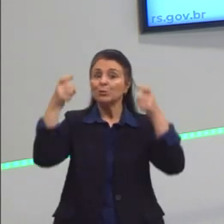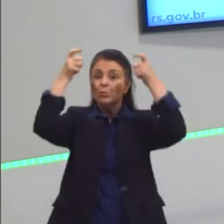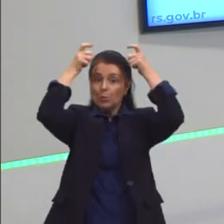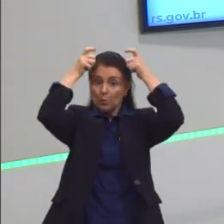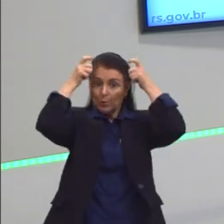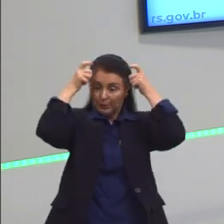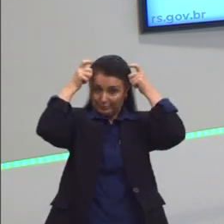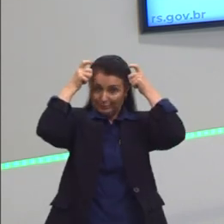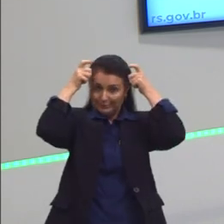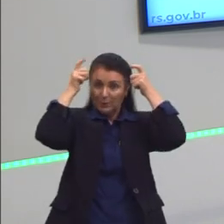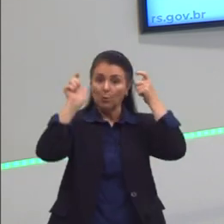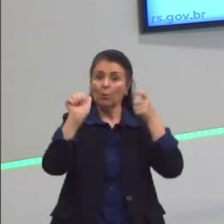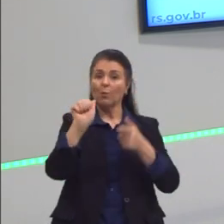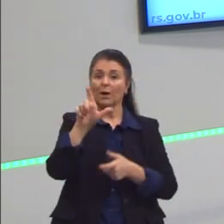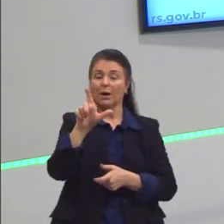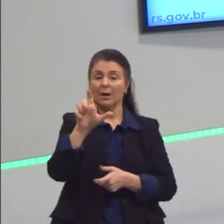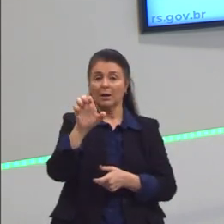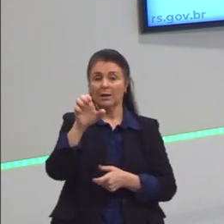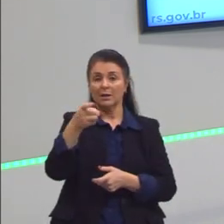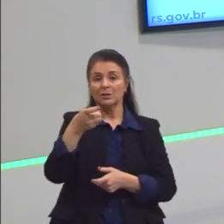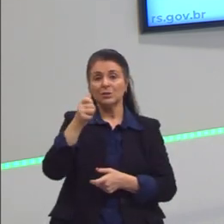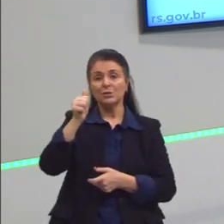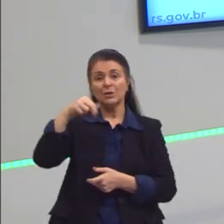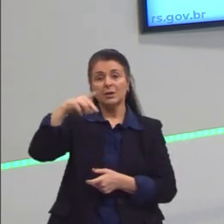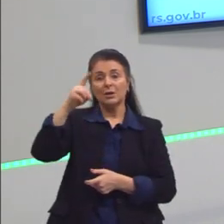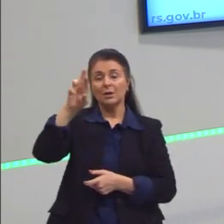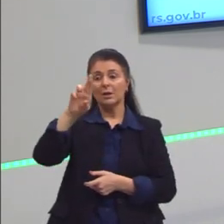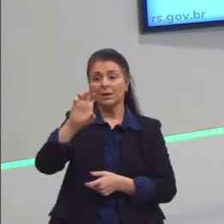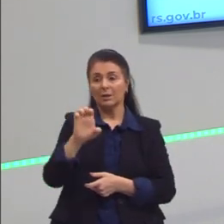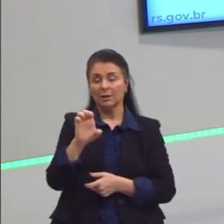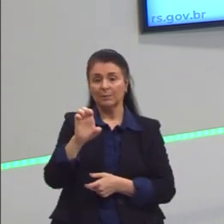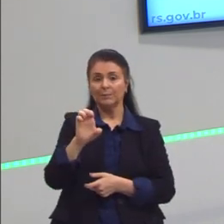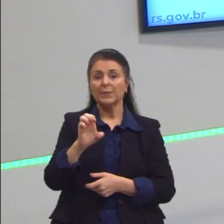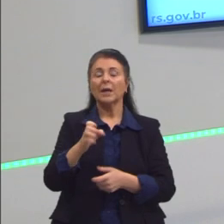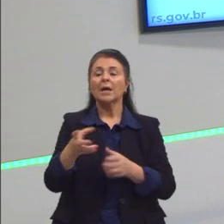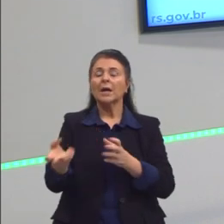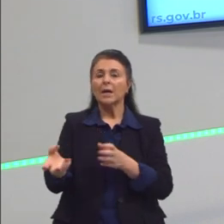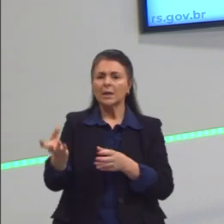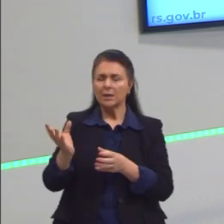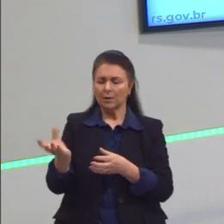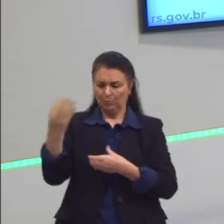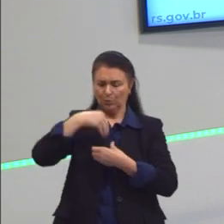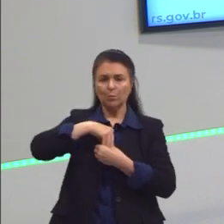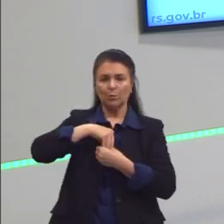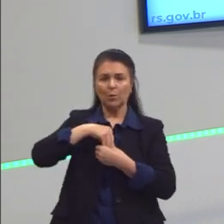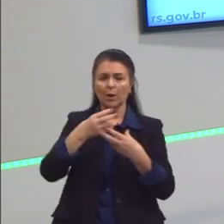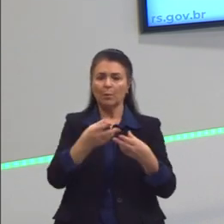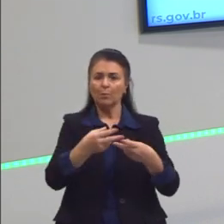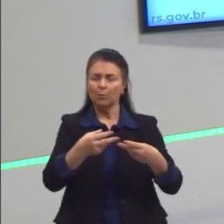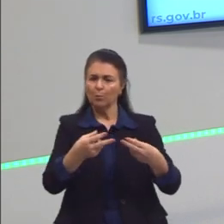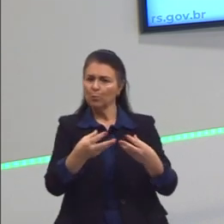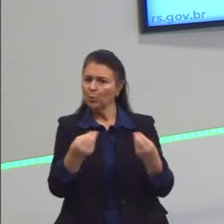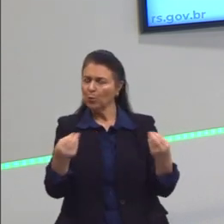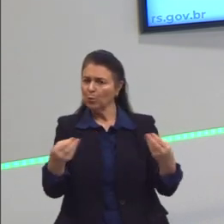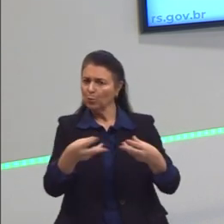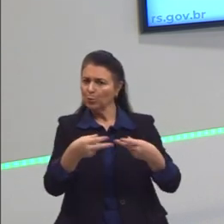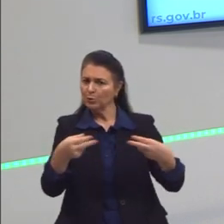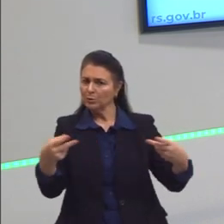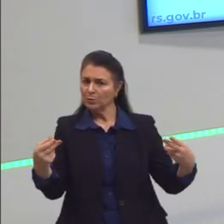ele incorpora muitos elementos da cultura grega, e ele também é um dos grandes responsáveis